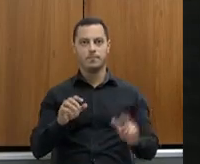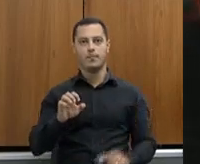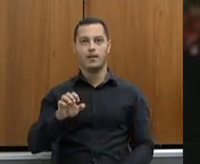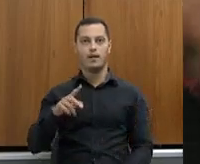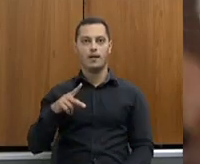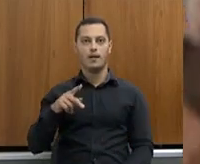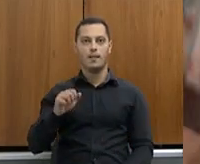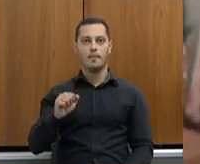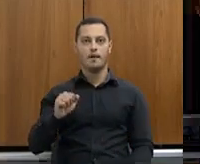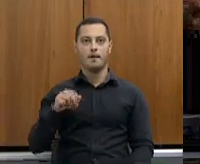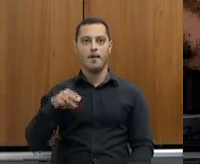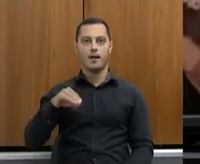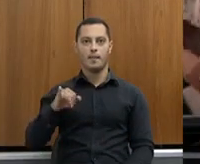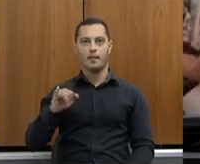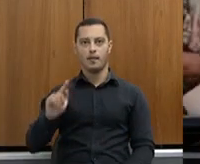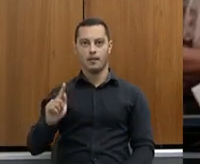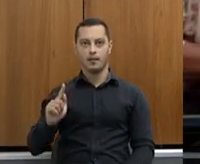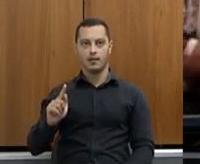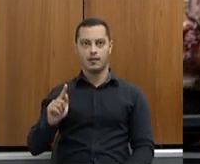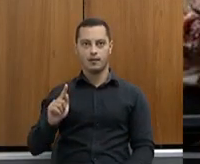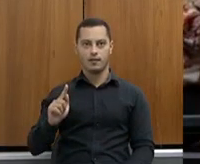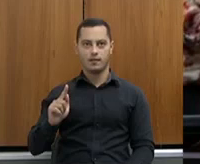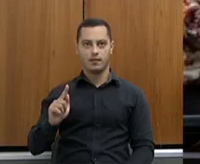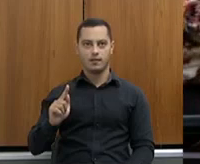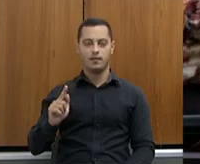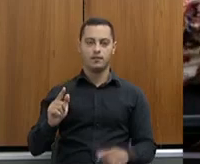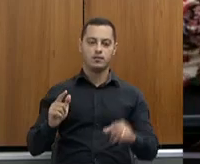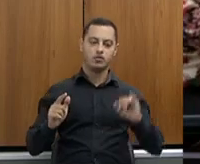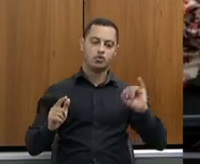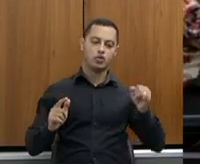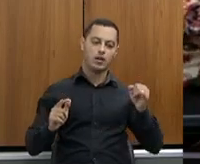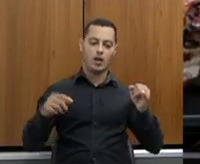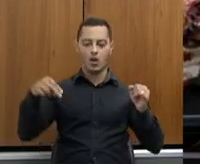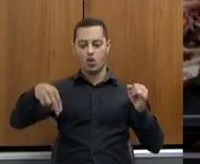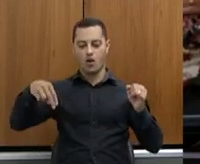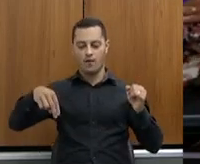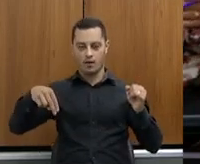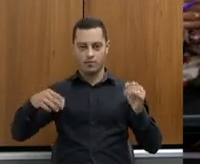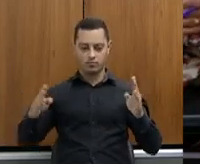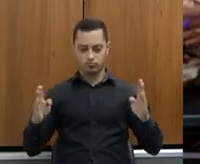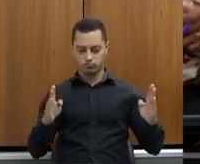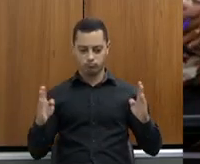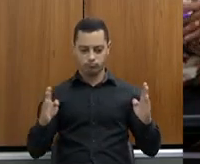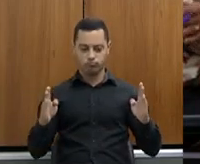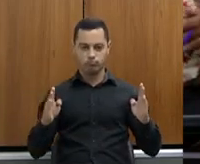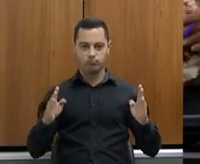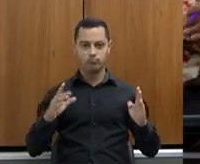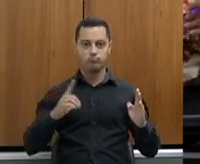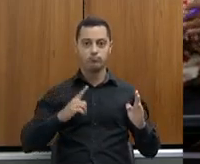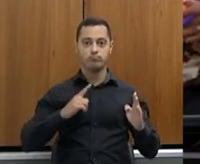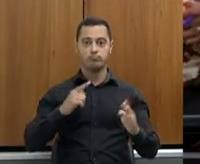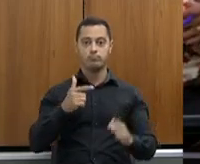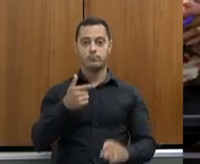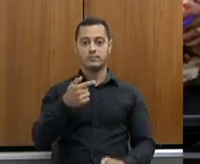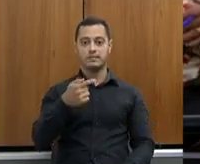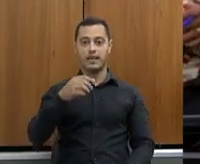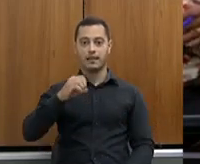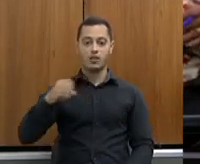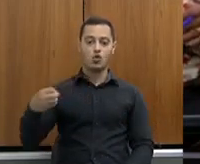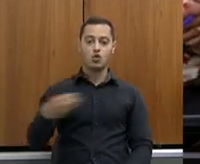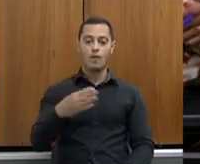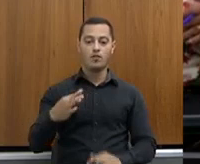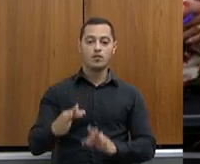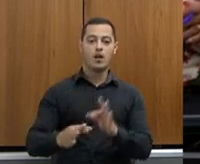Epamig, agora vamos entrar na Epamig, de janeiro a novembro de 2022, foram registrados 70 tecnologias agropecuárias,